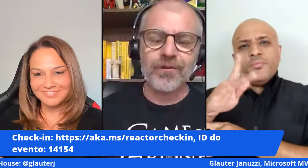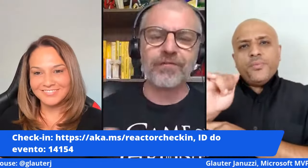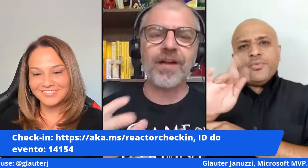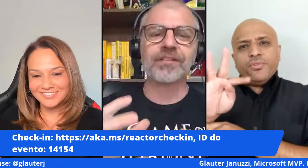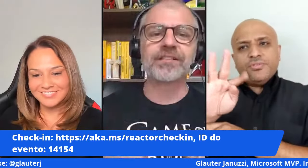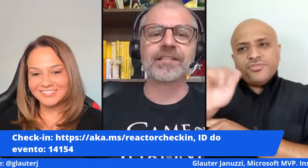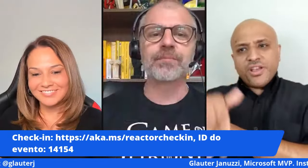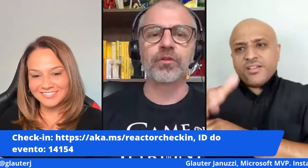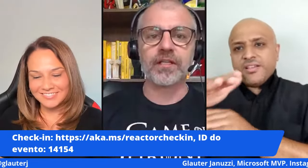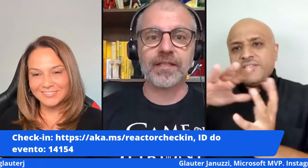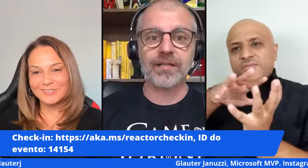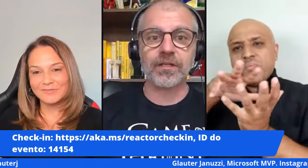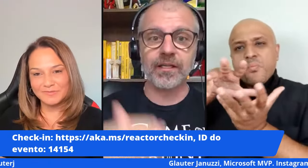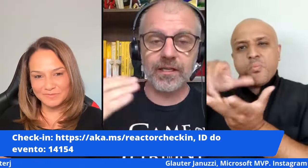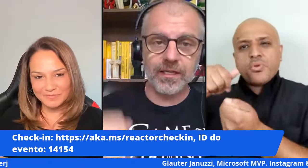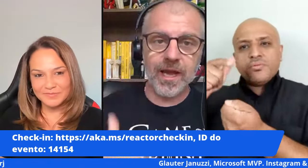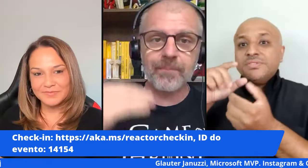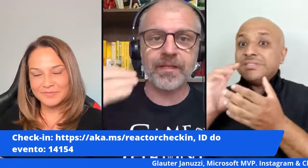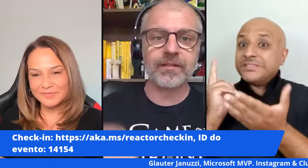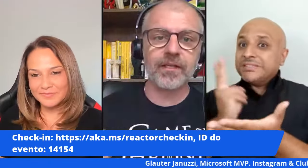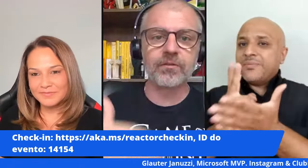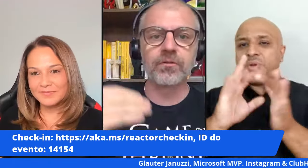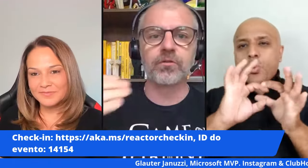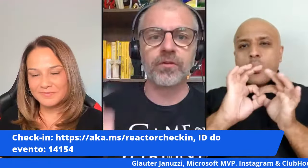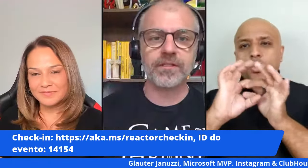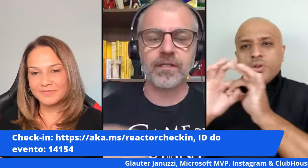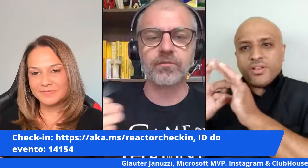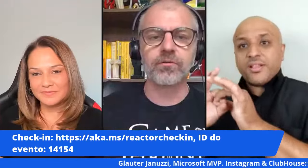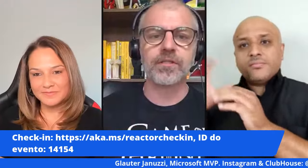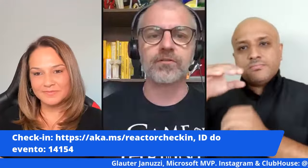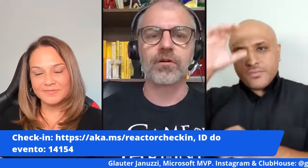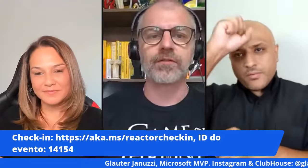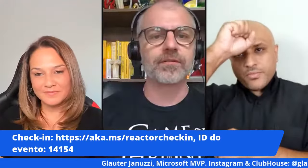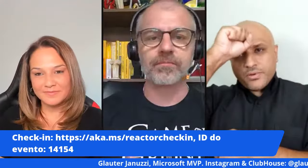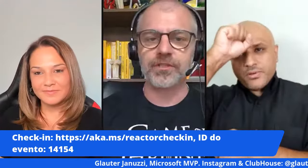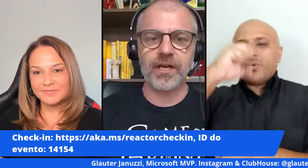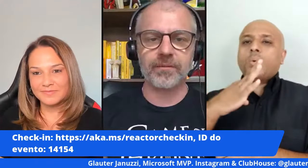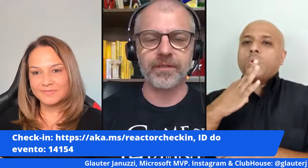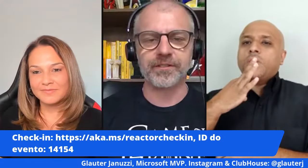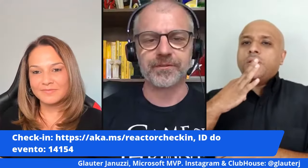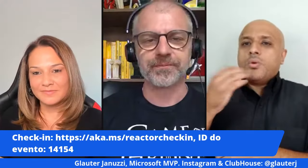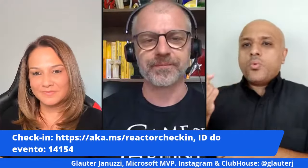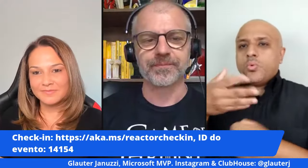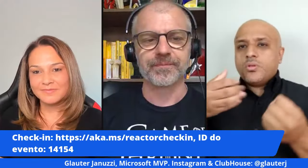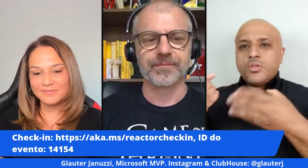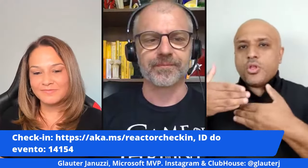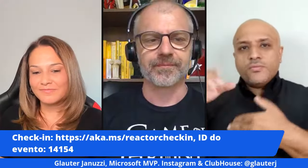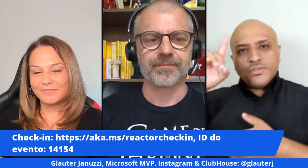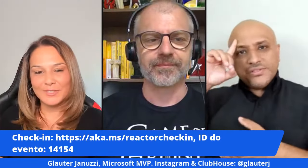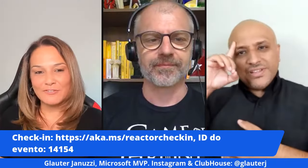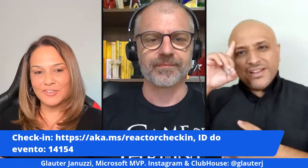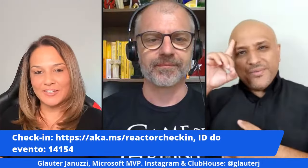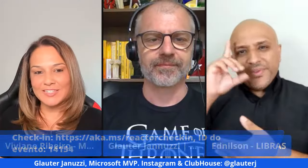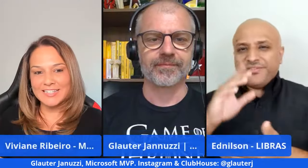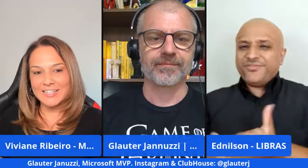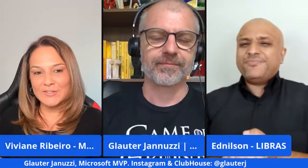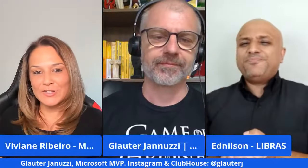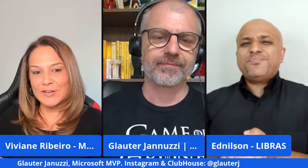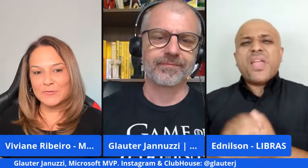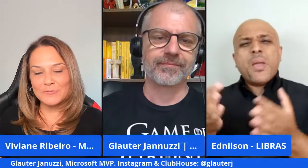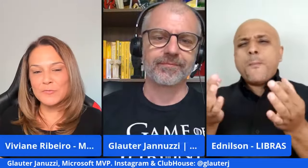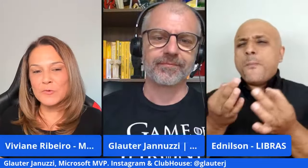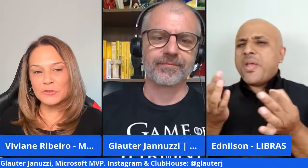universo que a gente está sempre conectado aqui e aprendendo e conhecendo coisas novas diariamente perfeito